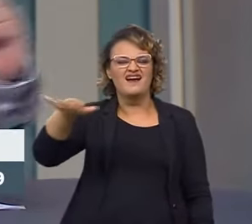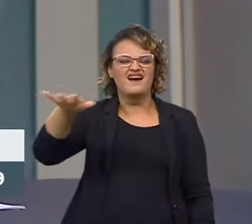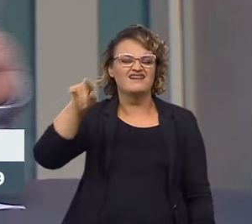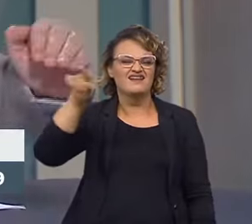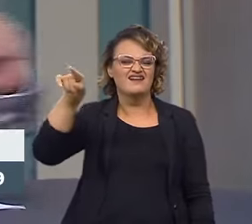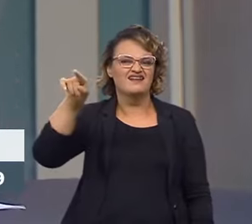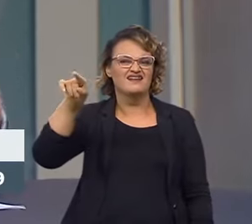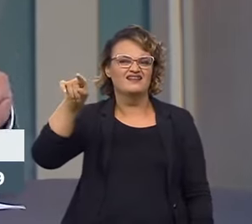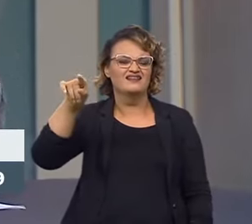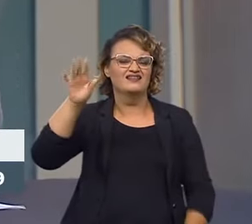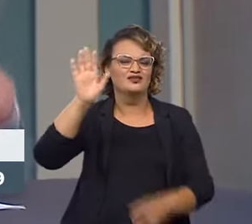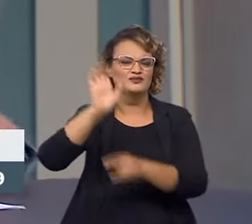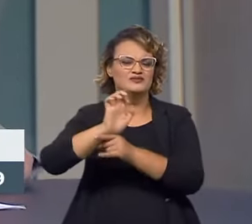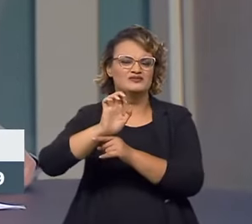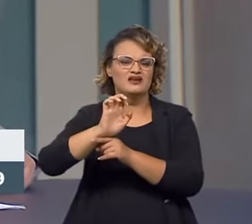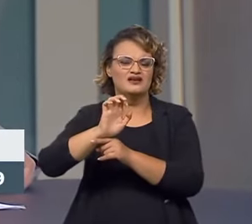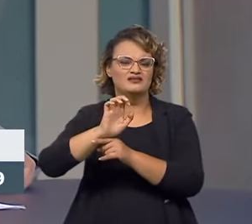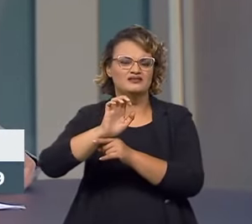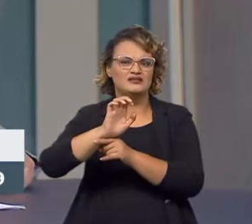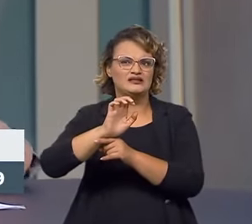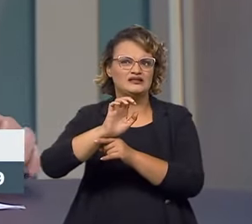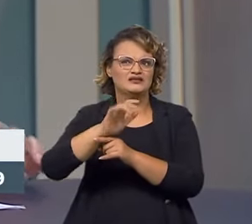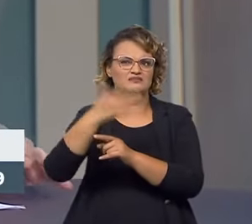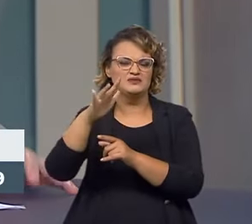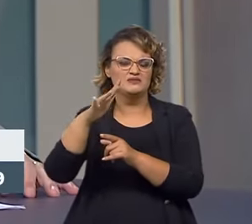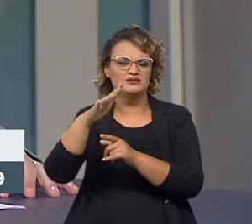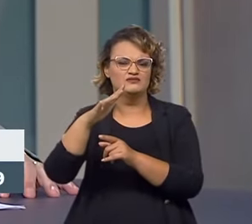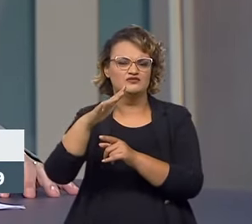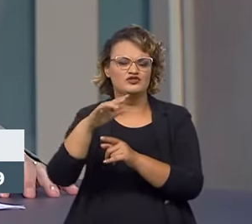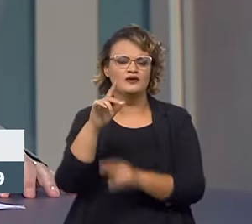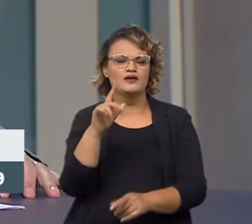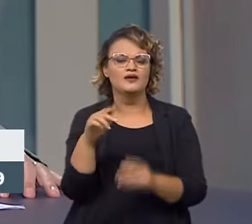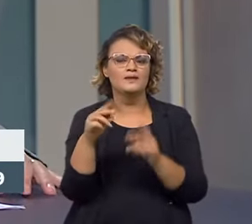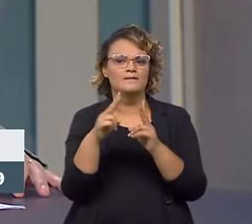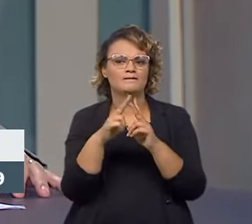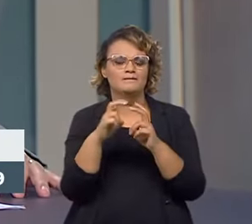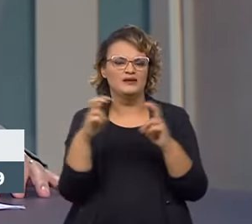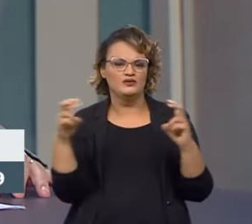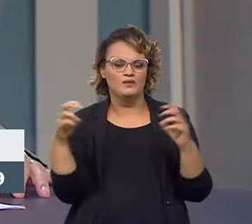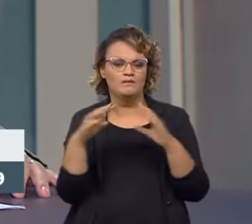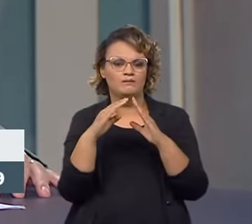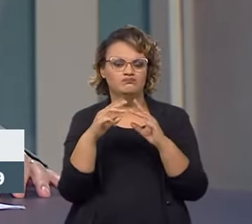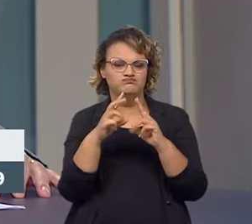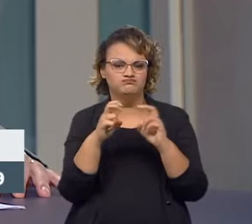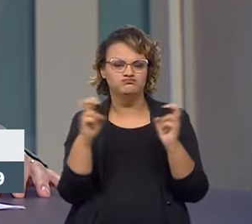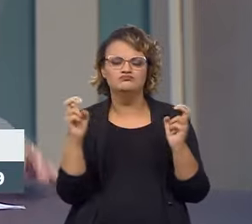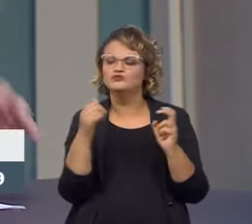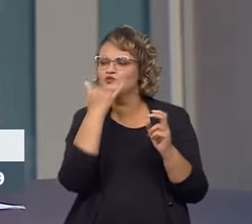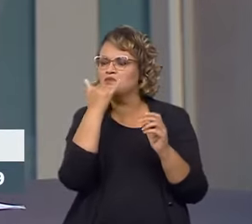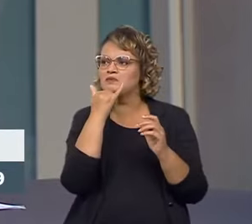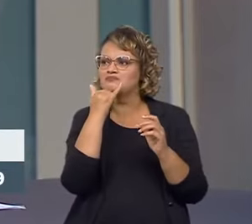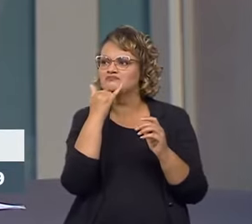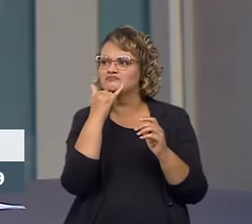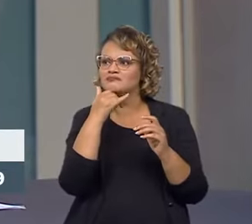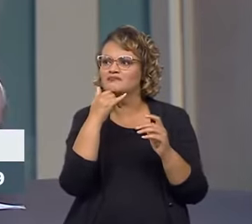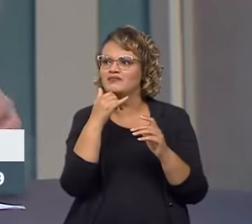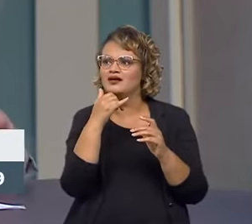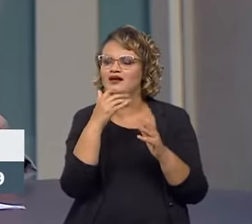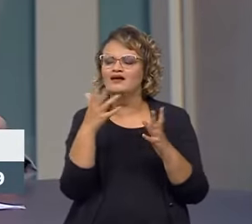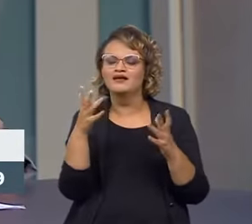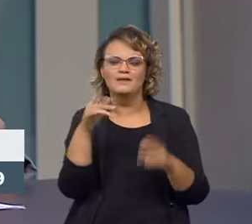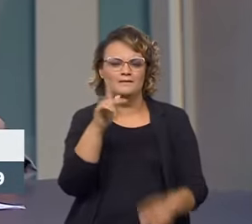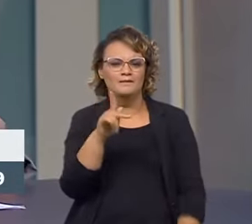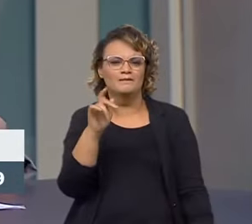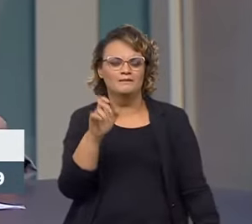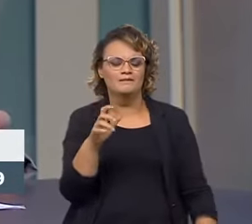no sopé da Serra de Petrópolis, um centro tecnológico com mais de 50 laboratórios, com equipamentos de